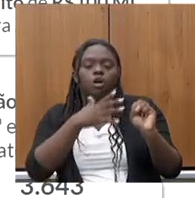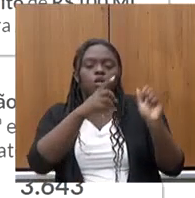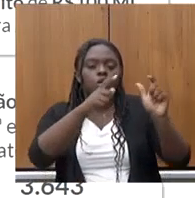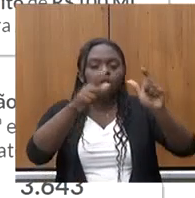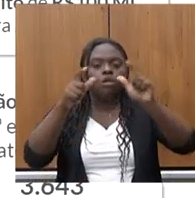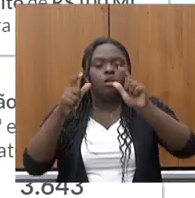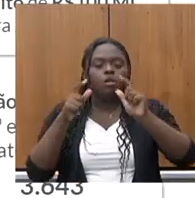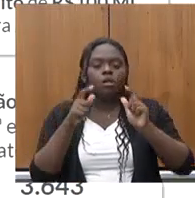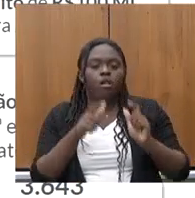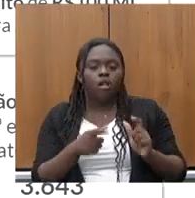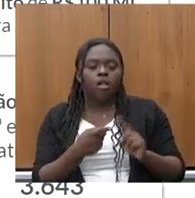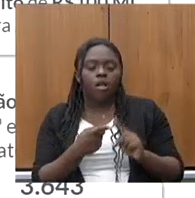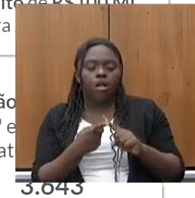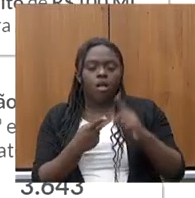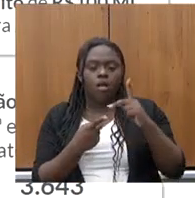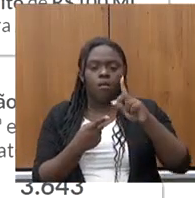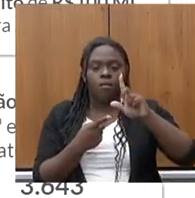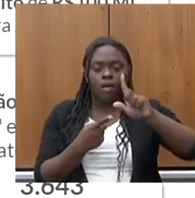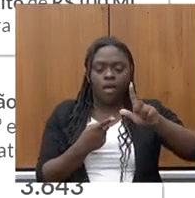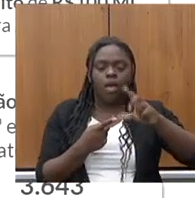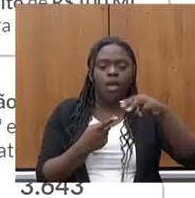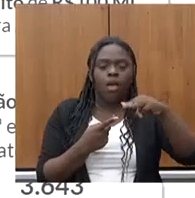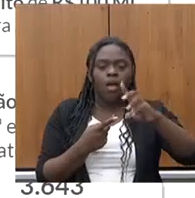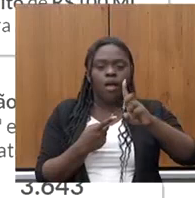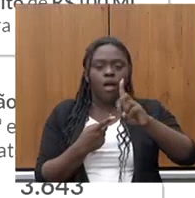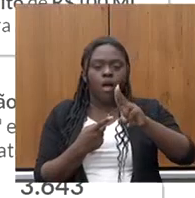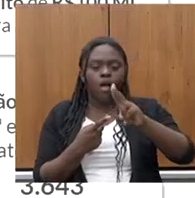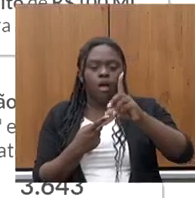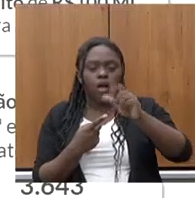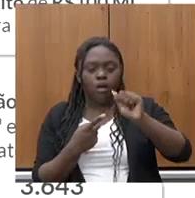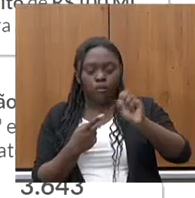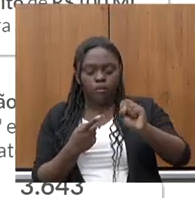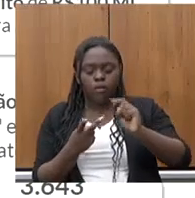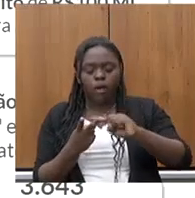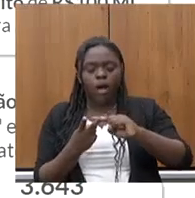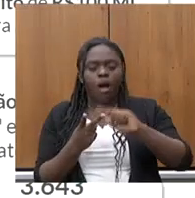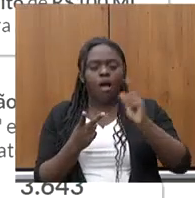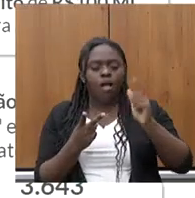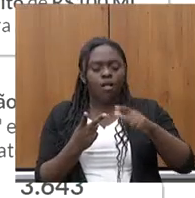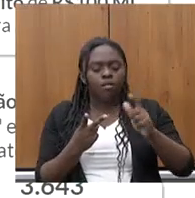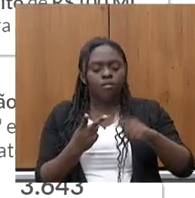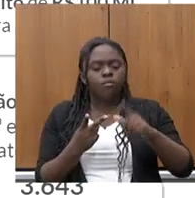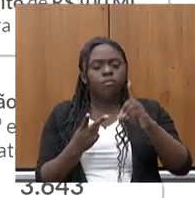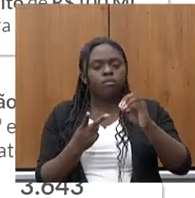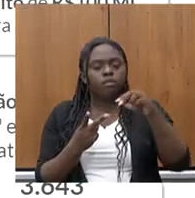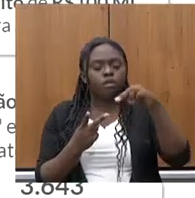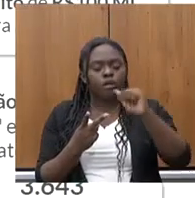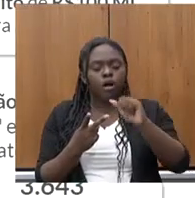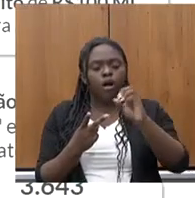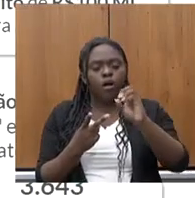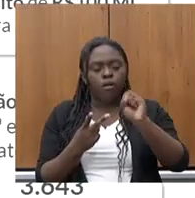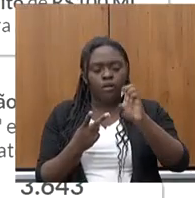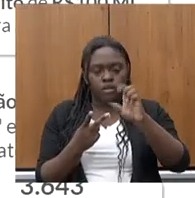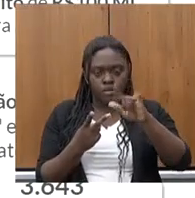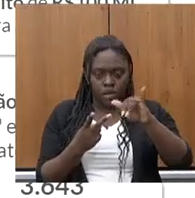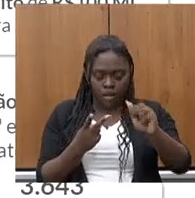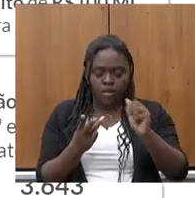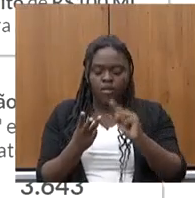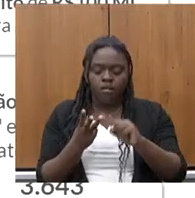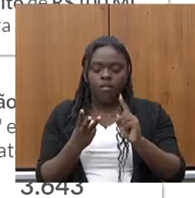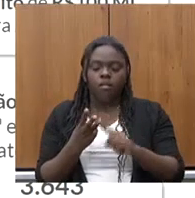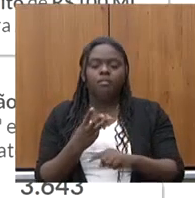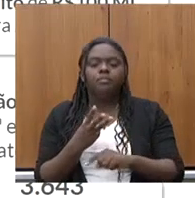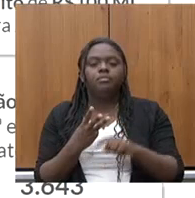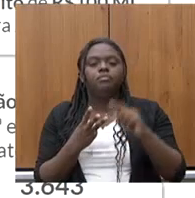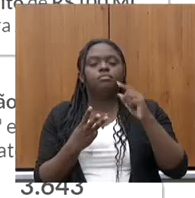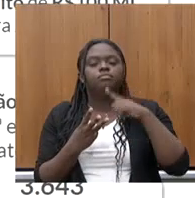O APL de mudas, lá da Dona Eusébia, o APL de cerâmica vermelha, gemas e joias de